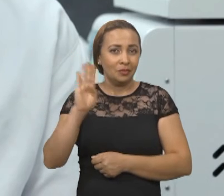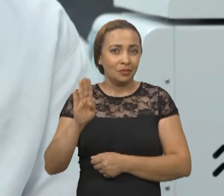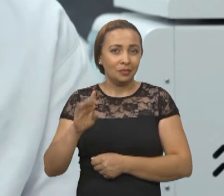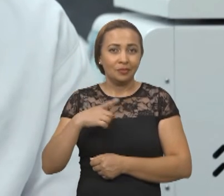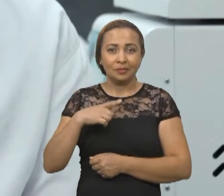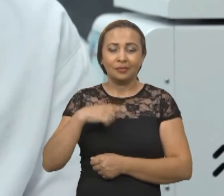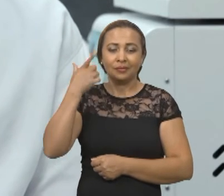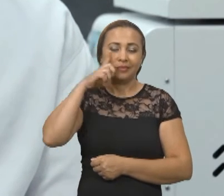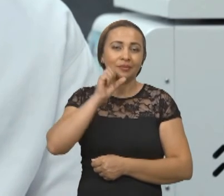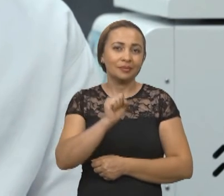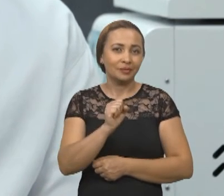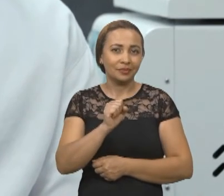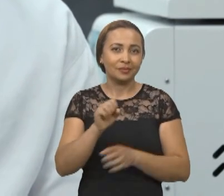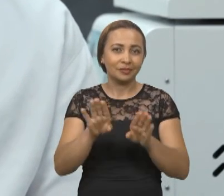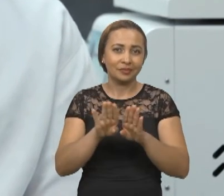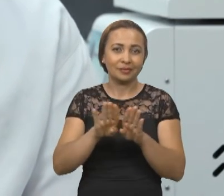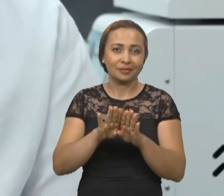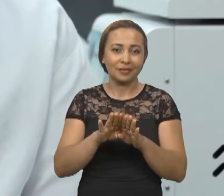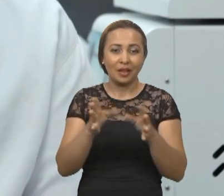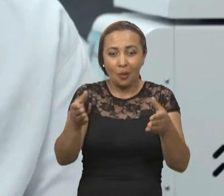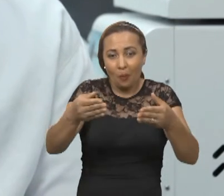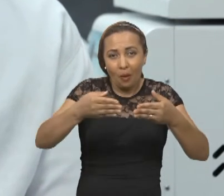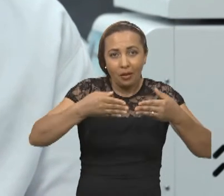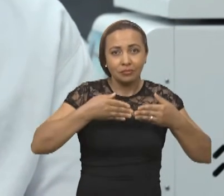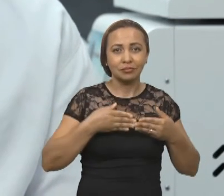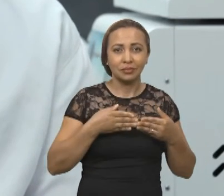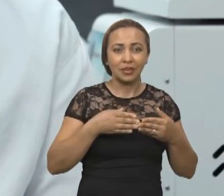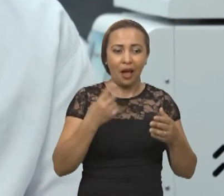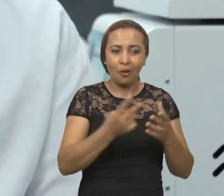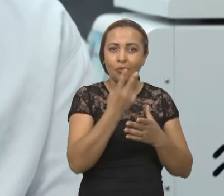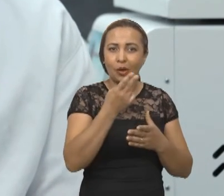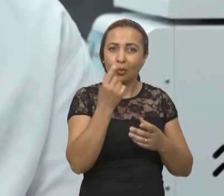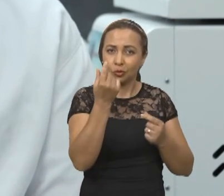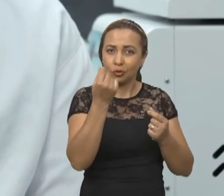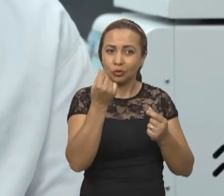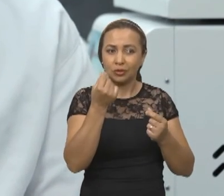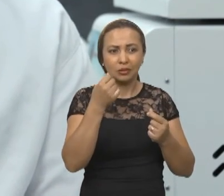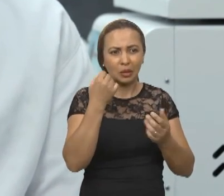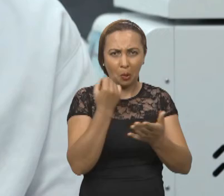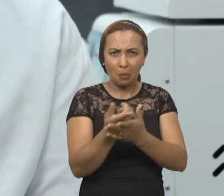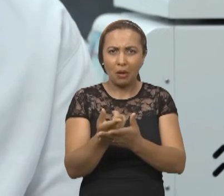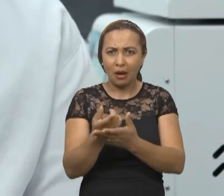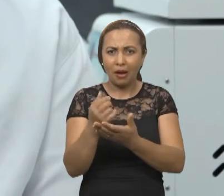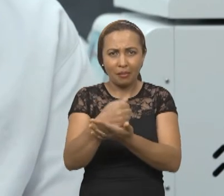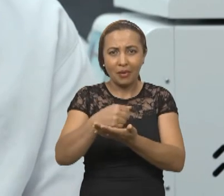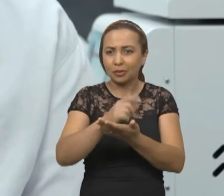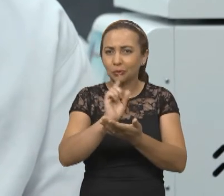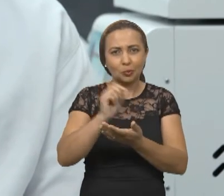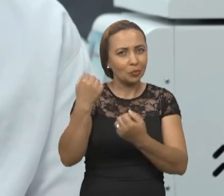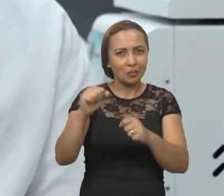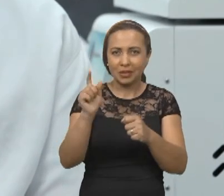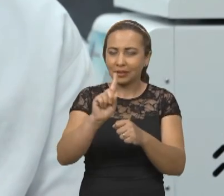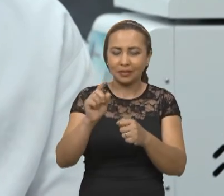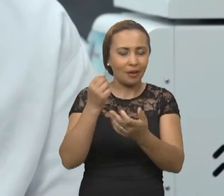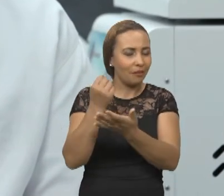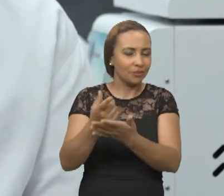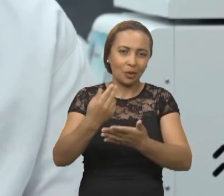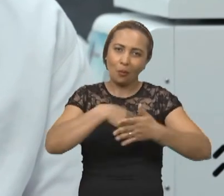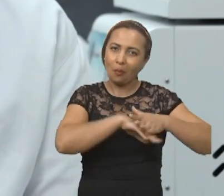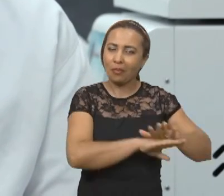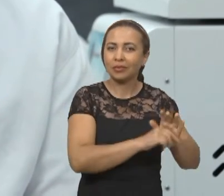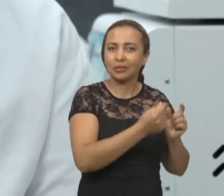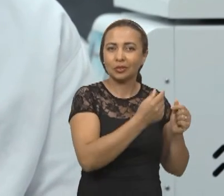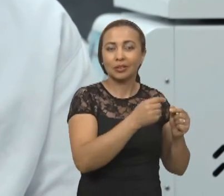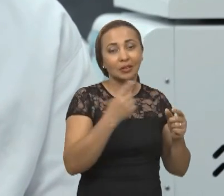eles conseguem reter para eles esse valor que seria utilizado nesse químico e também aumentar sua